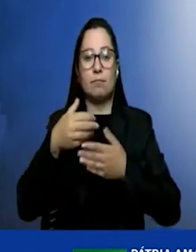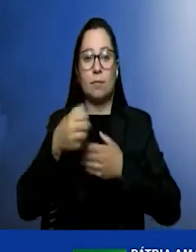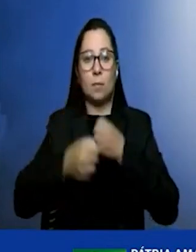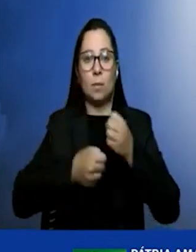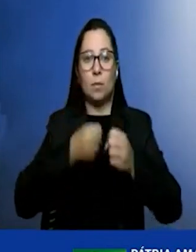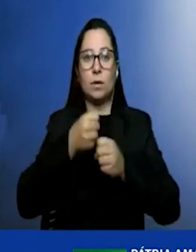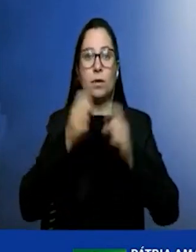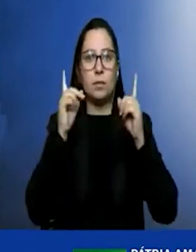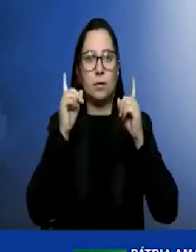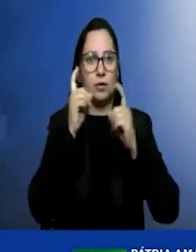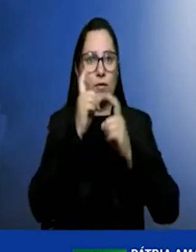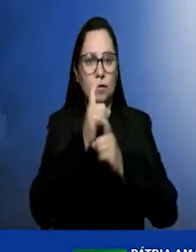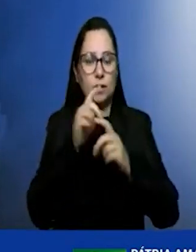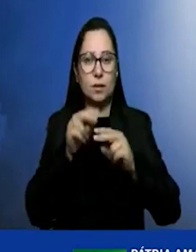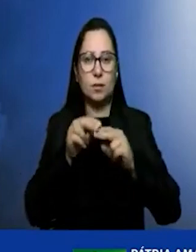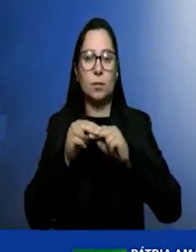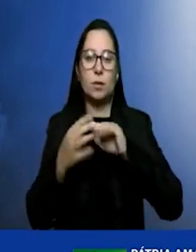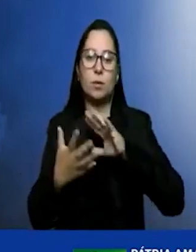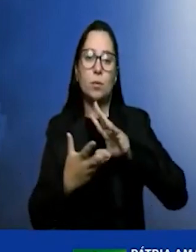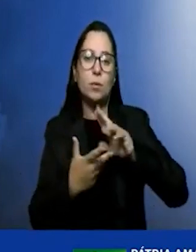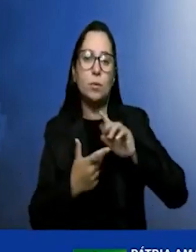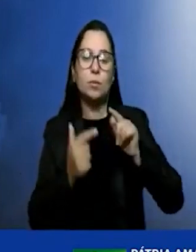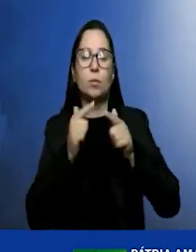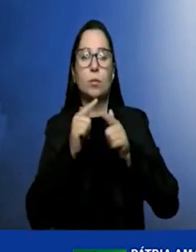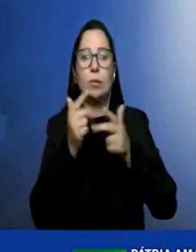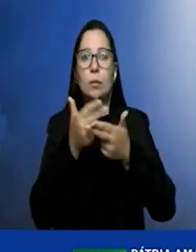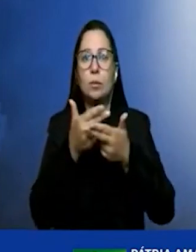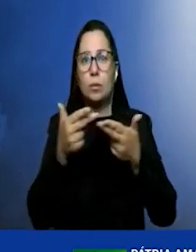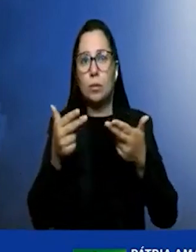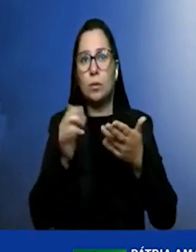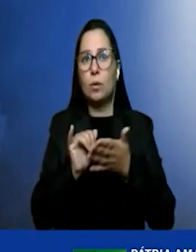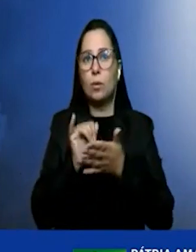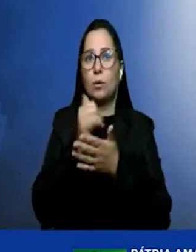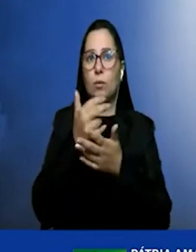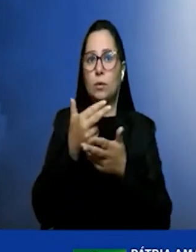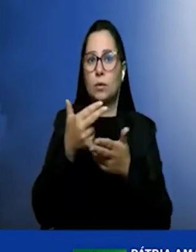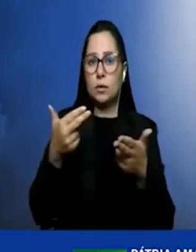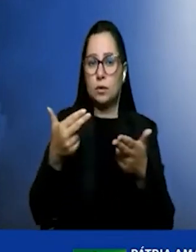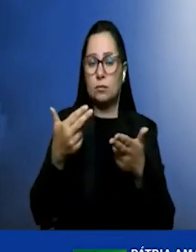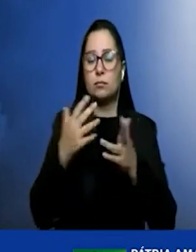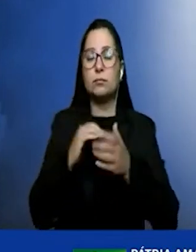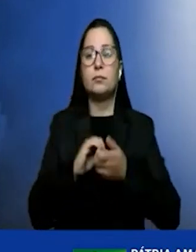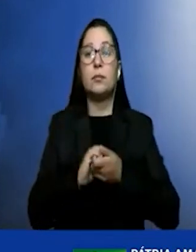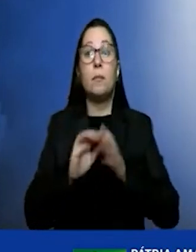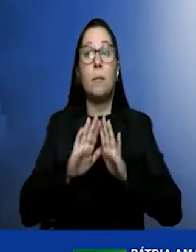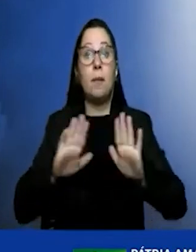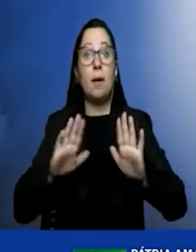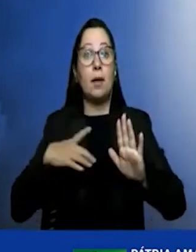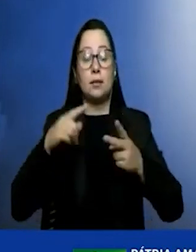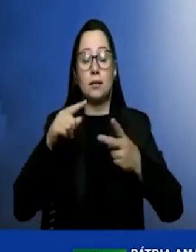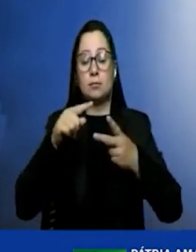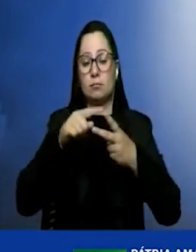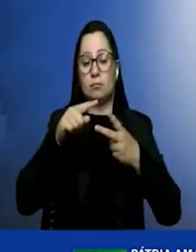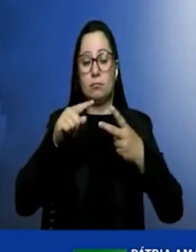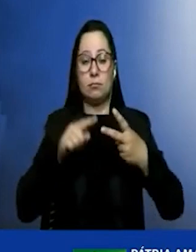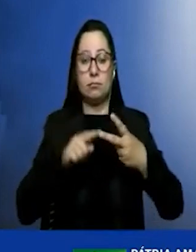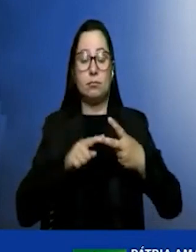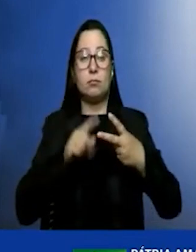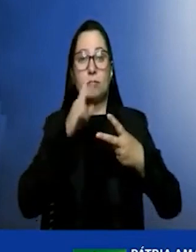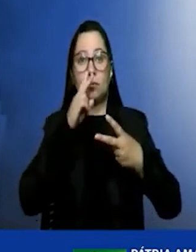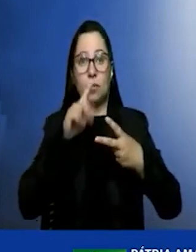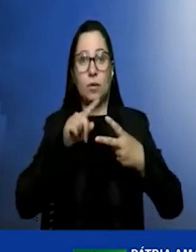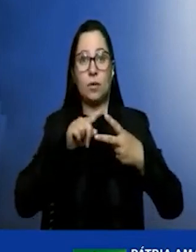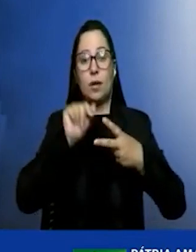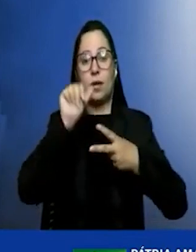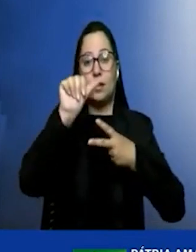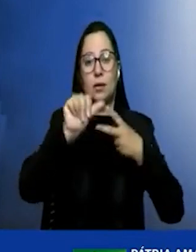por um possível contencioso da recessão, mas nós temos duas grandes janelas que têm a ver com transição energética